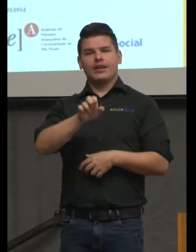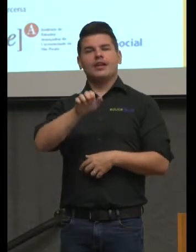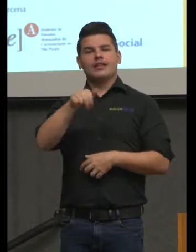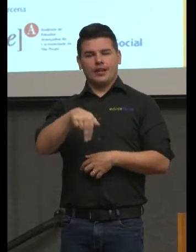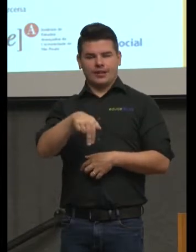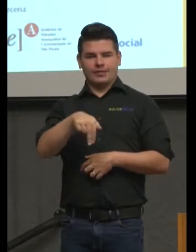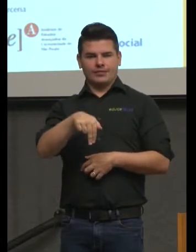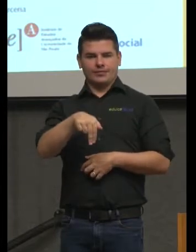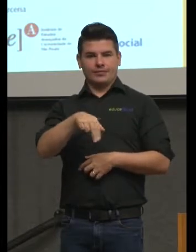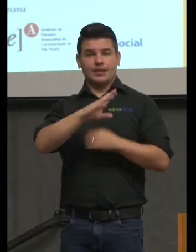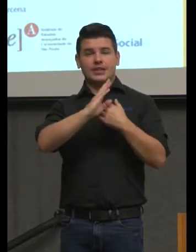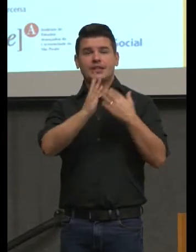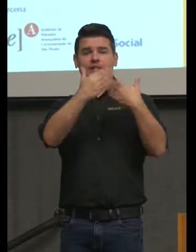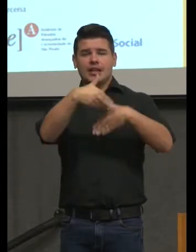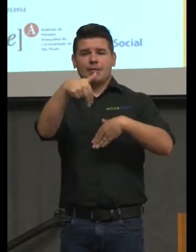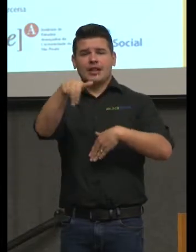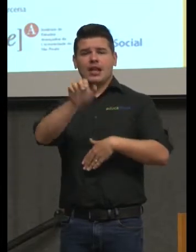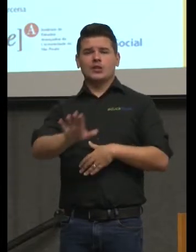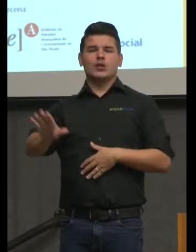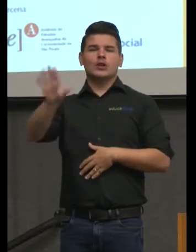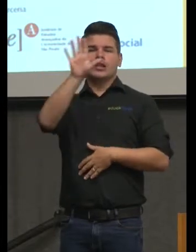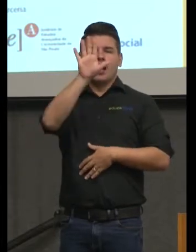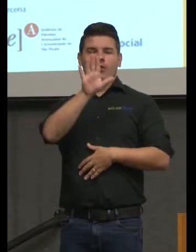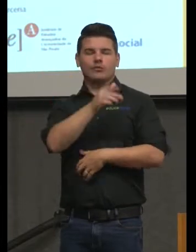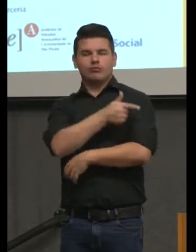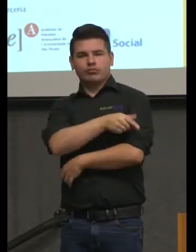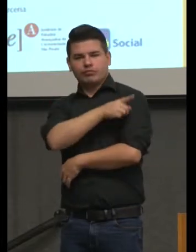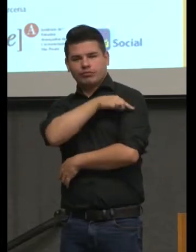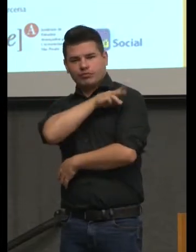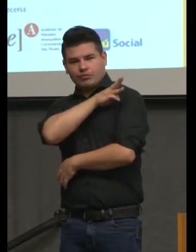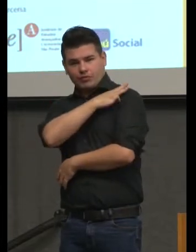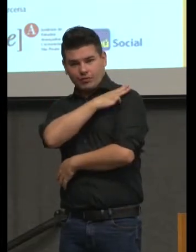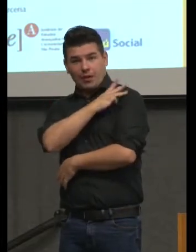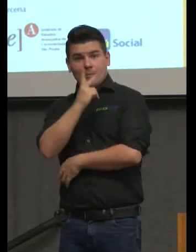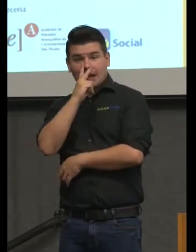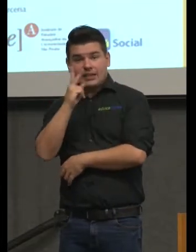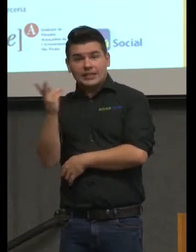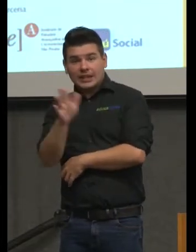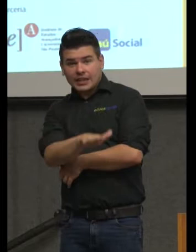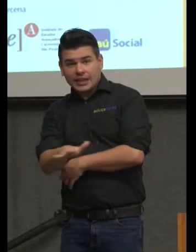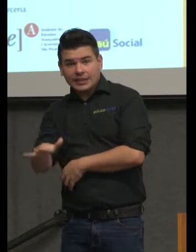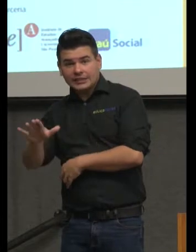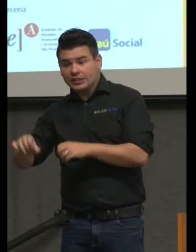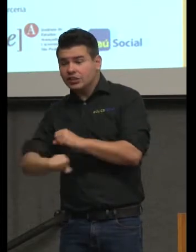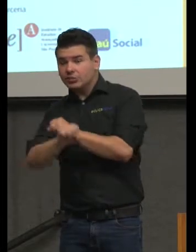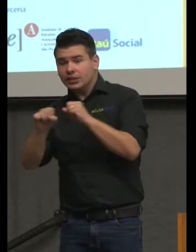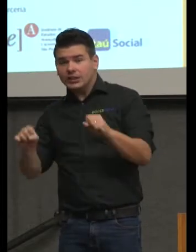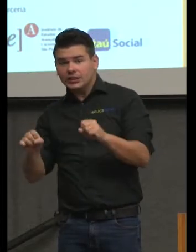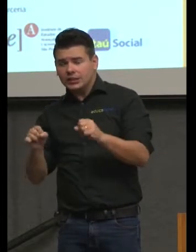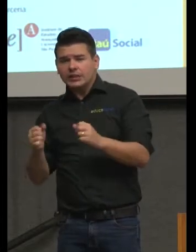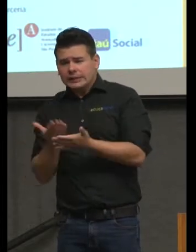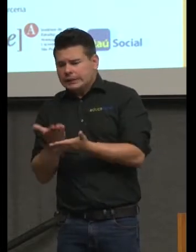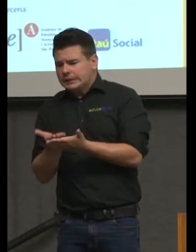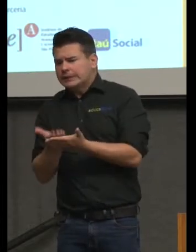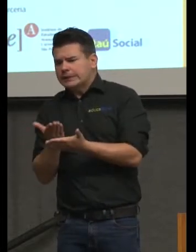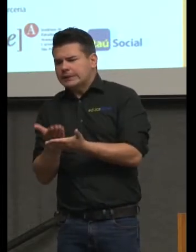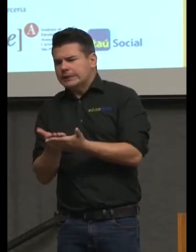Então, parece que a criança entra na escola desde cedinho para passar no ENEM, para poder ter